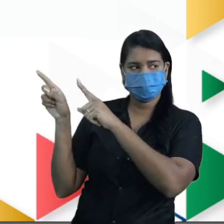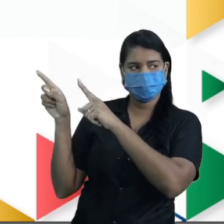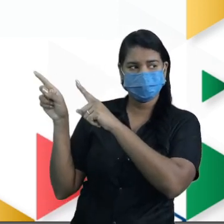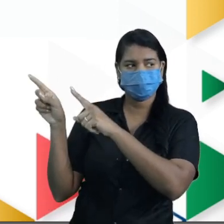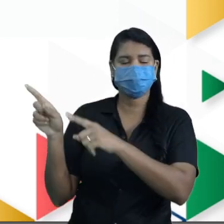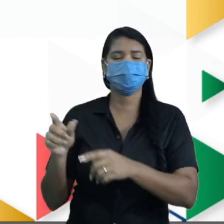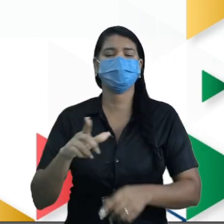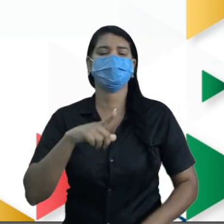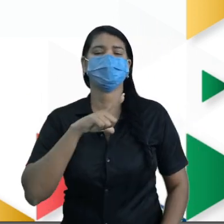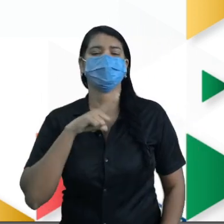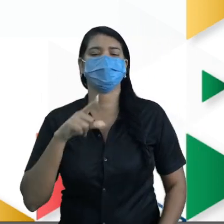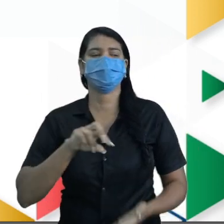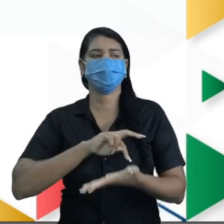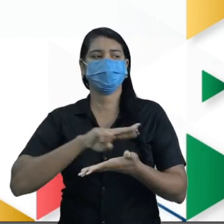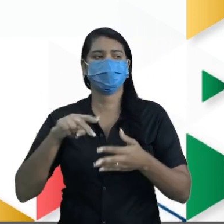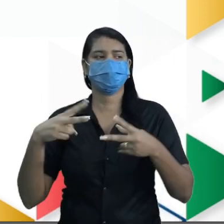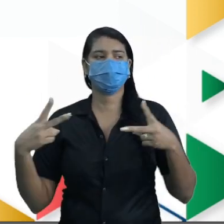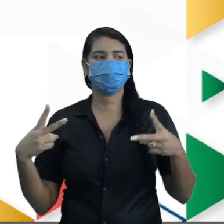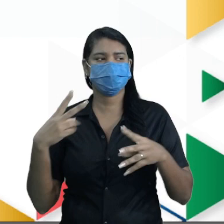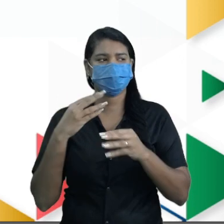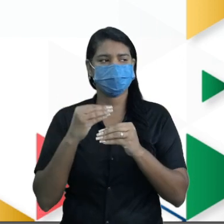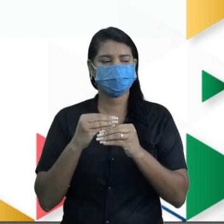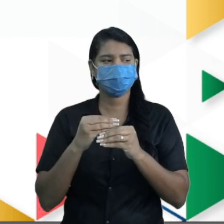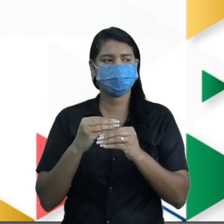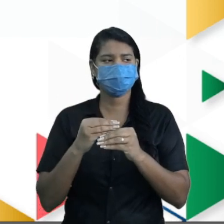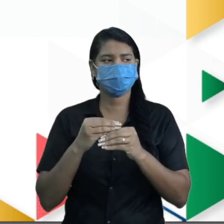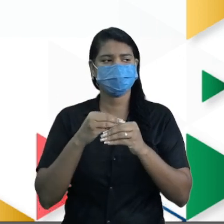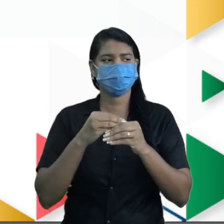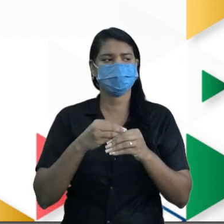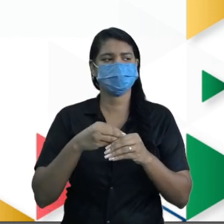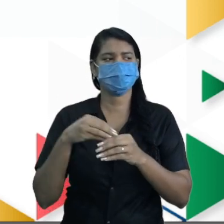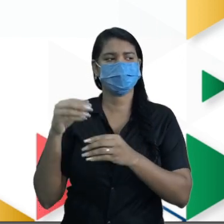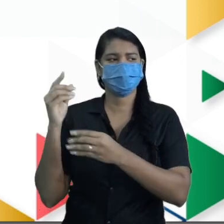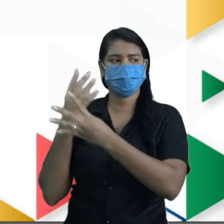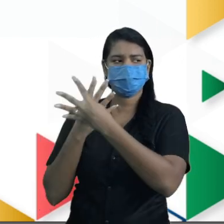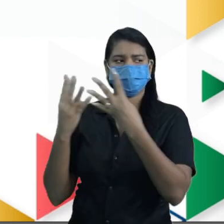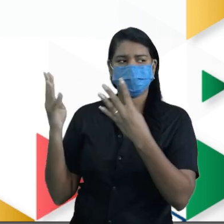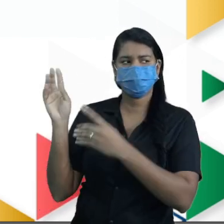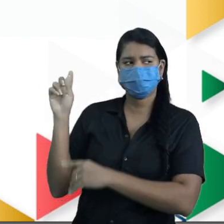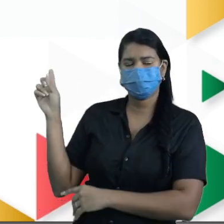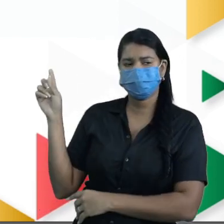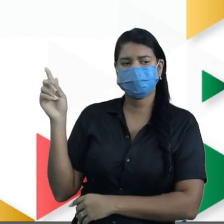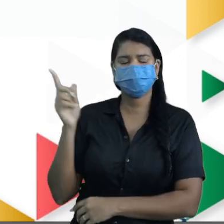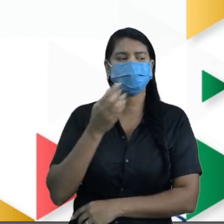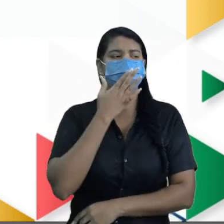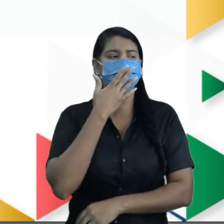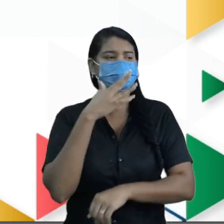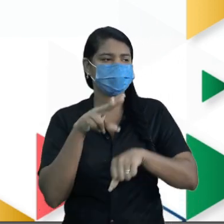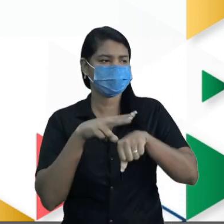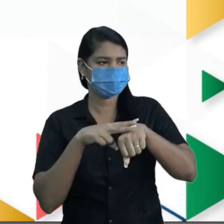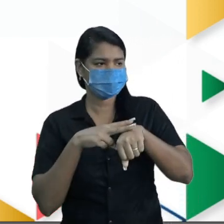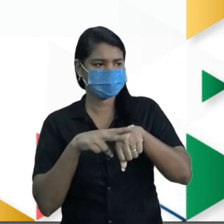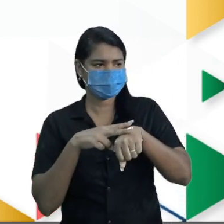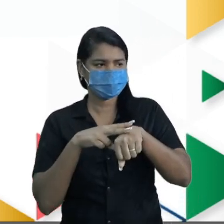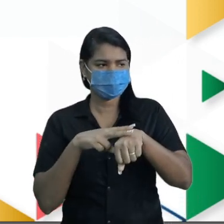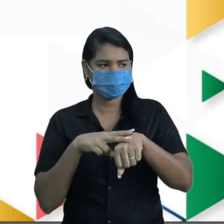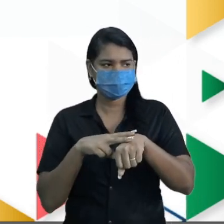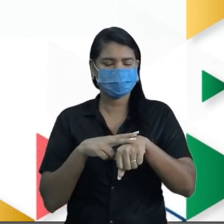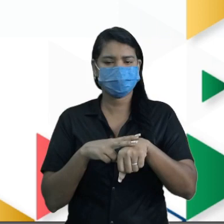As variáveis, vendo aí verde, esse verde-limão aí bem forte, tá vendo? Isso é uma variável.